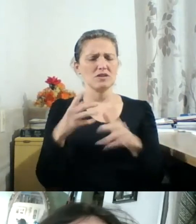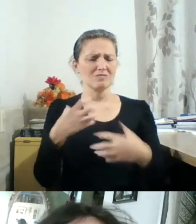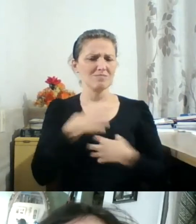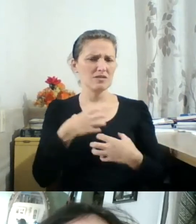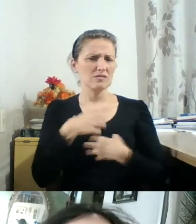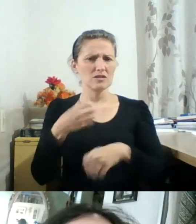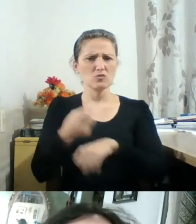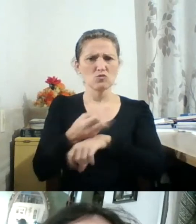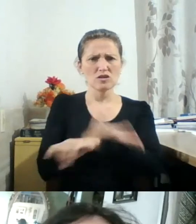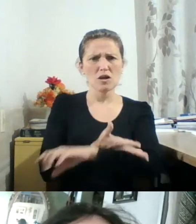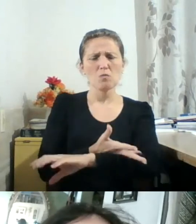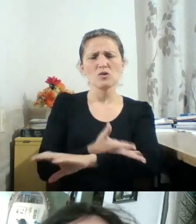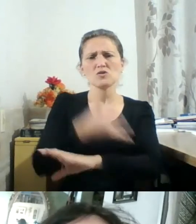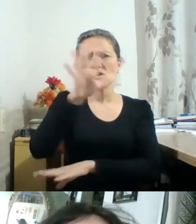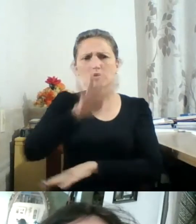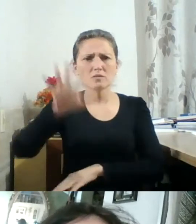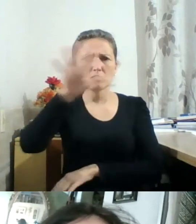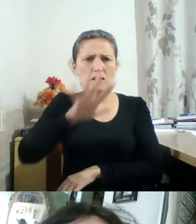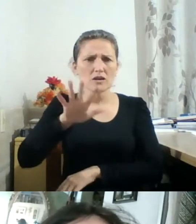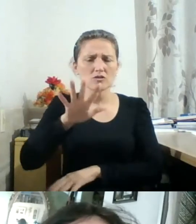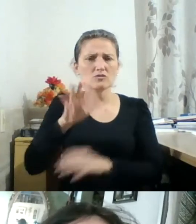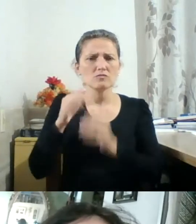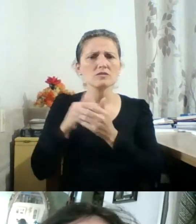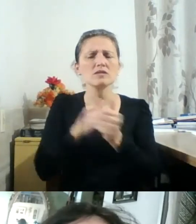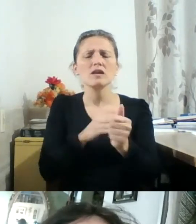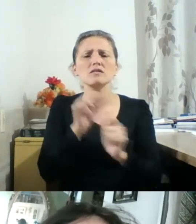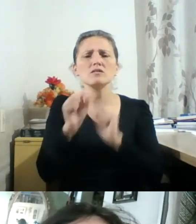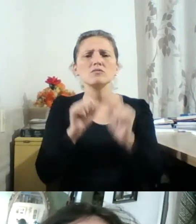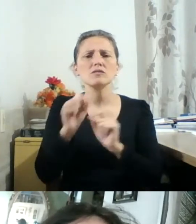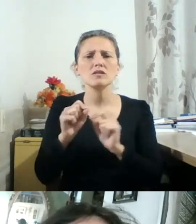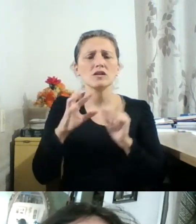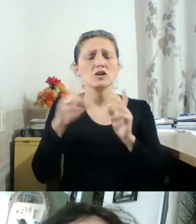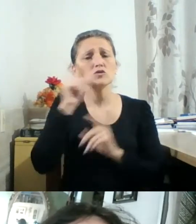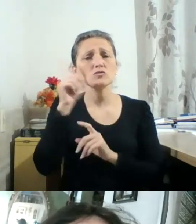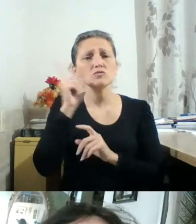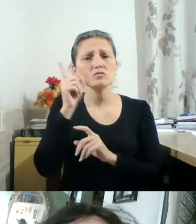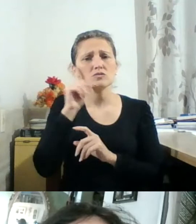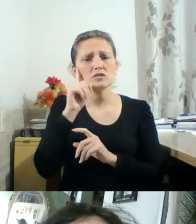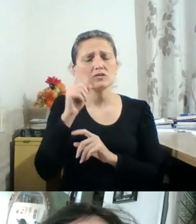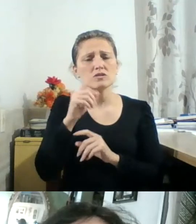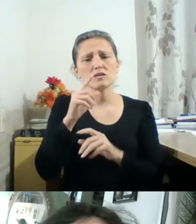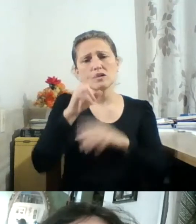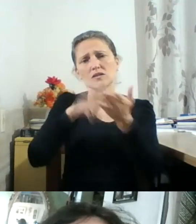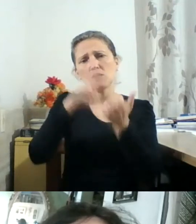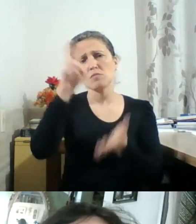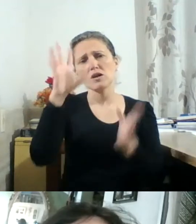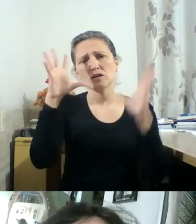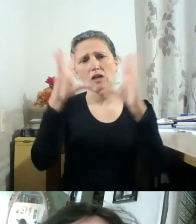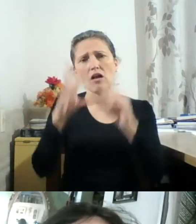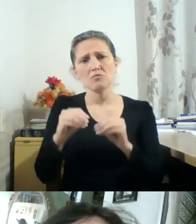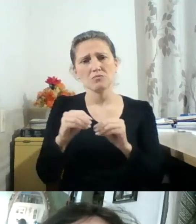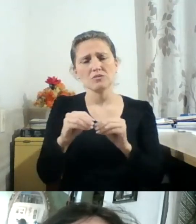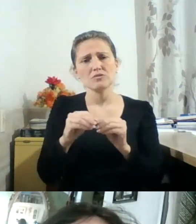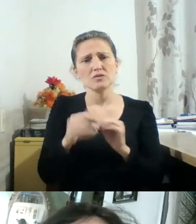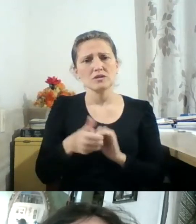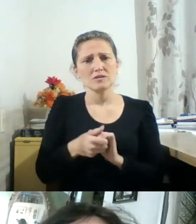emoções e imagens, seguem todos os dias, desde de manhã até a noite. E